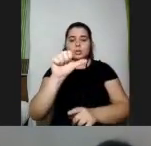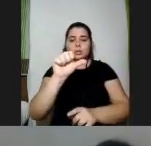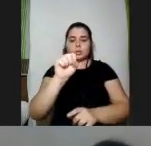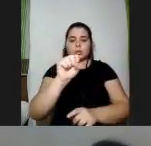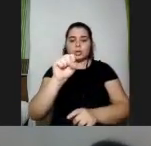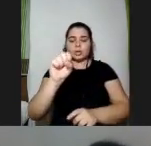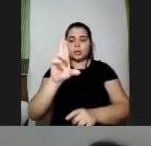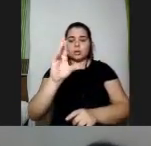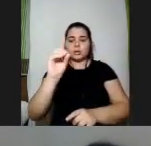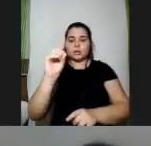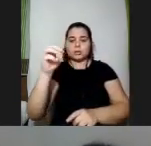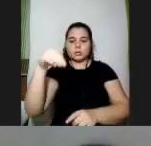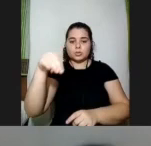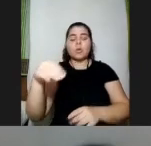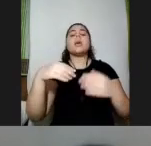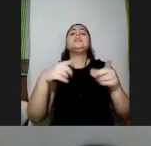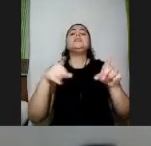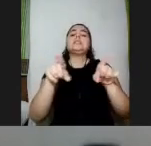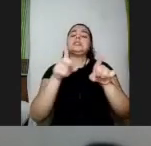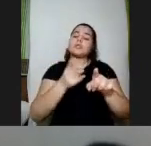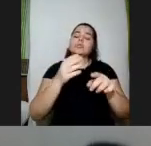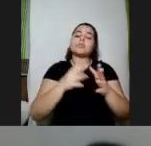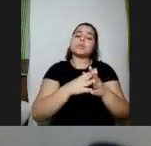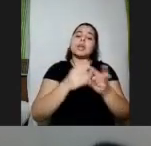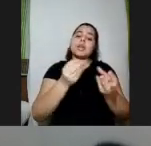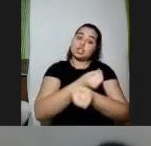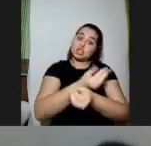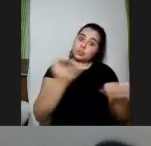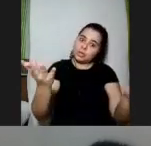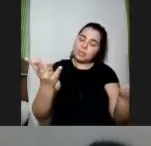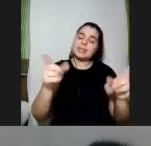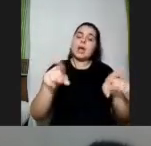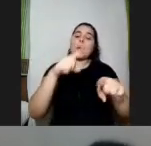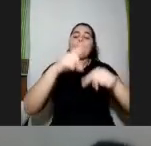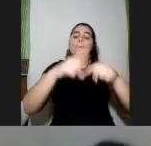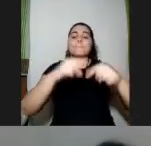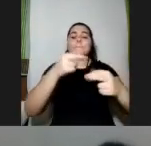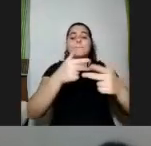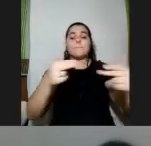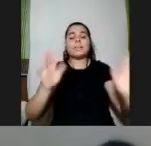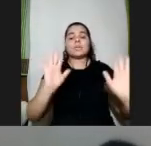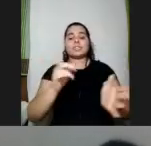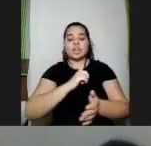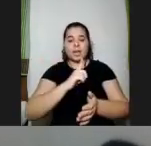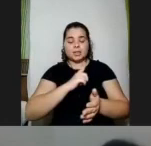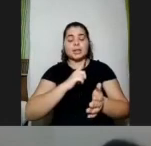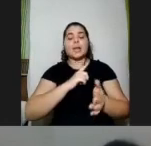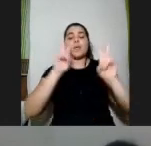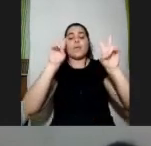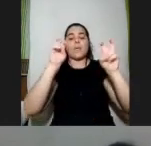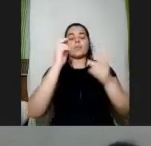a gente vai apresentar o material que a gente já tem apresenta não disponibilizar o material que a gente já tem sobre desenho universal da